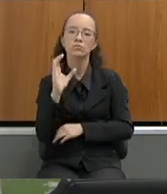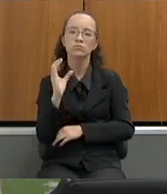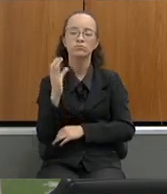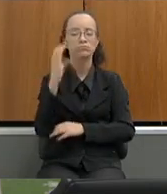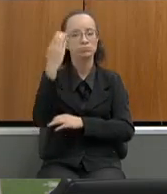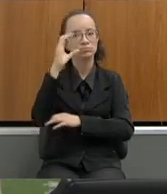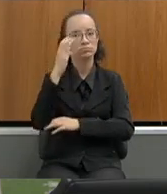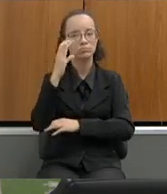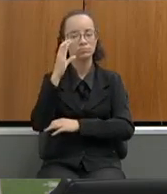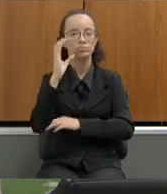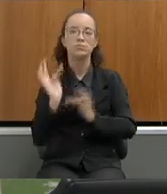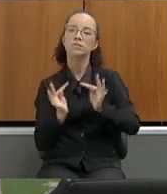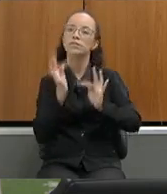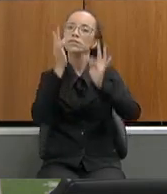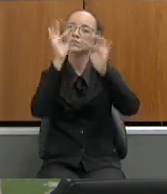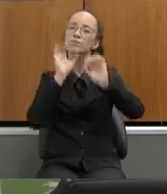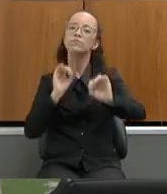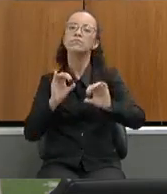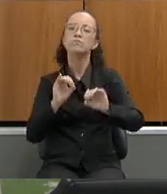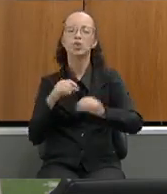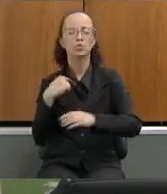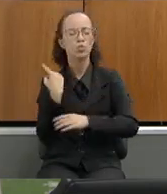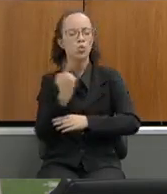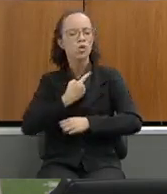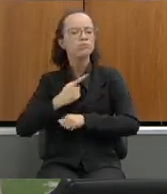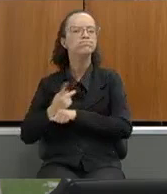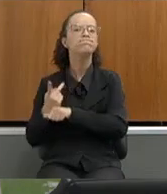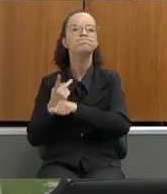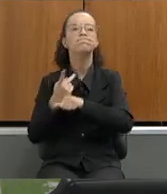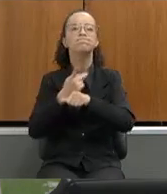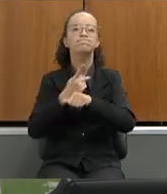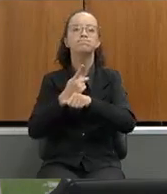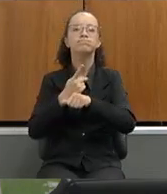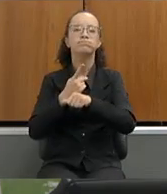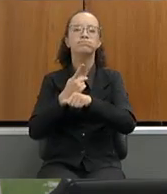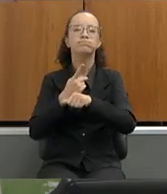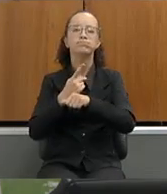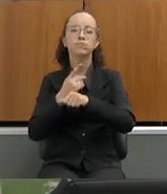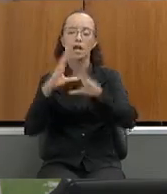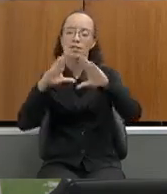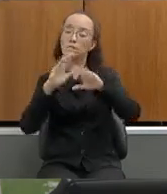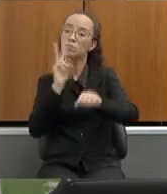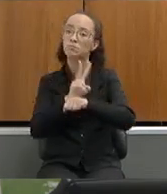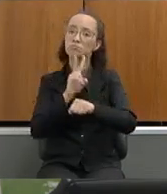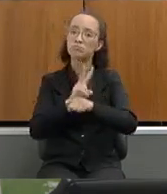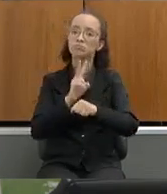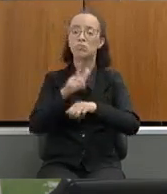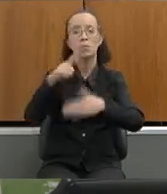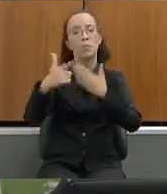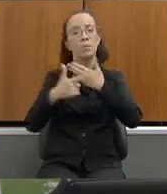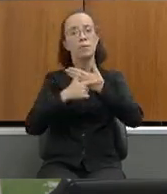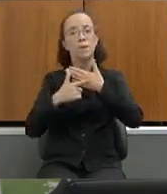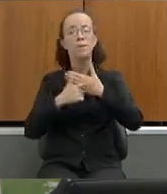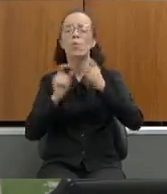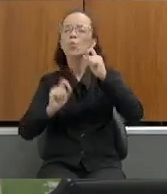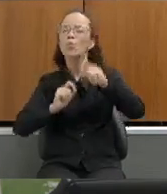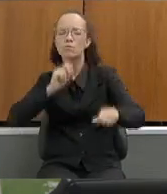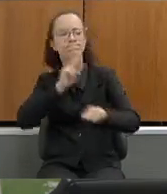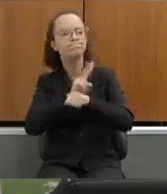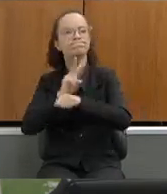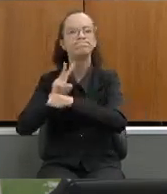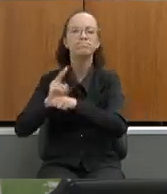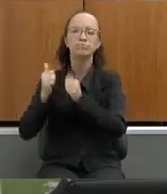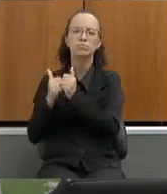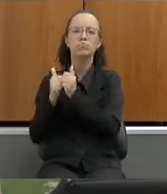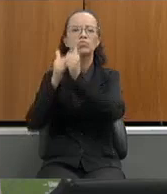buscou zelar durante toda a legislatura e nas edições o Assembleia Fiscaliza pelo papel da Assembleia que é o da fiscalização do